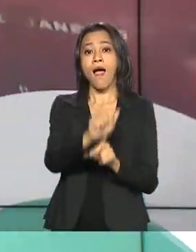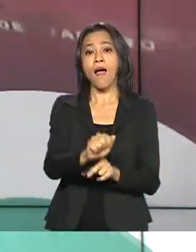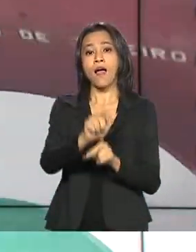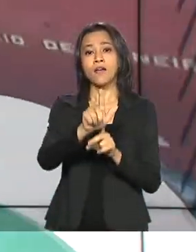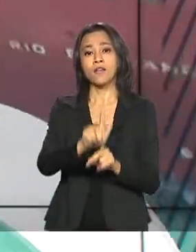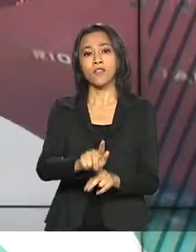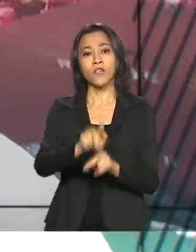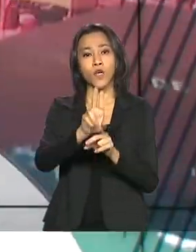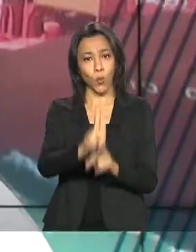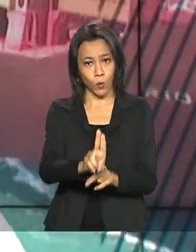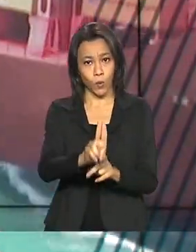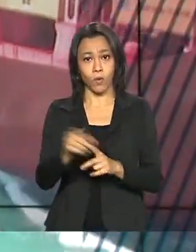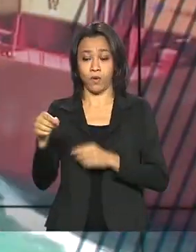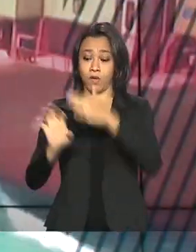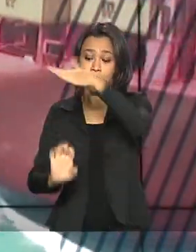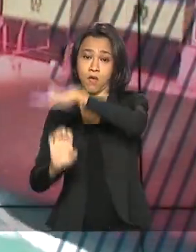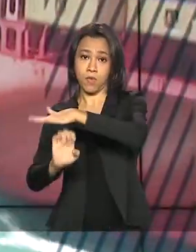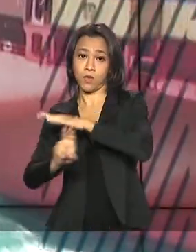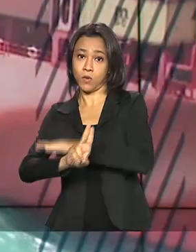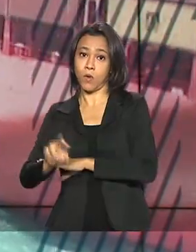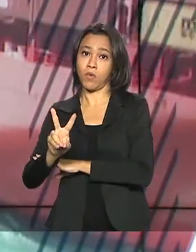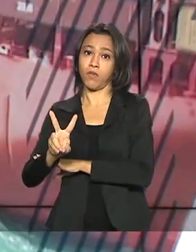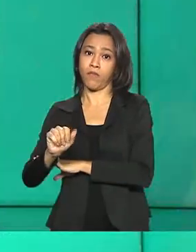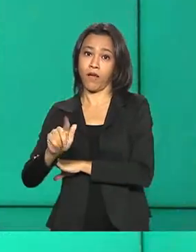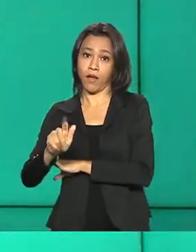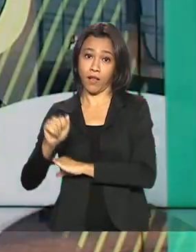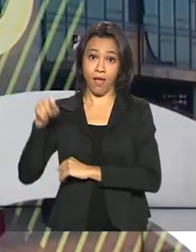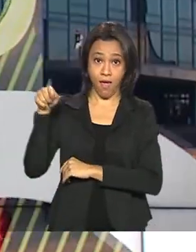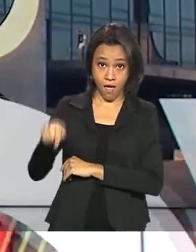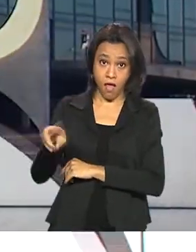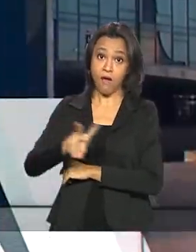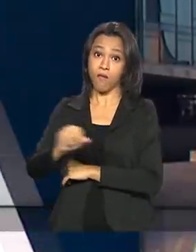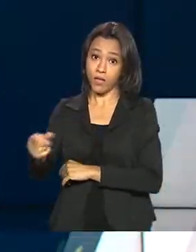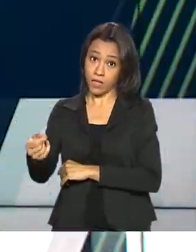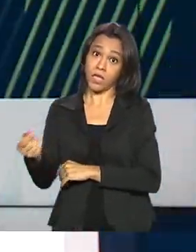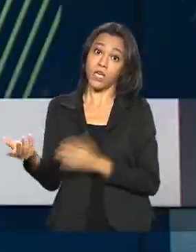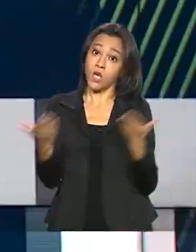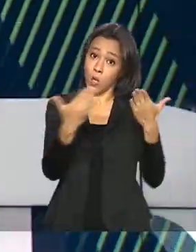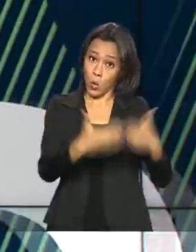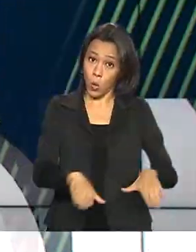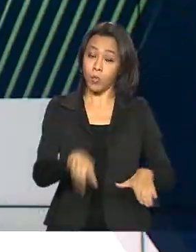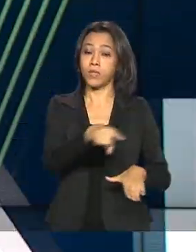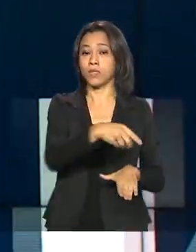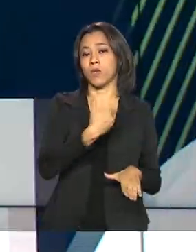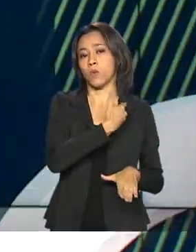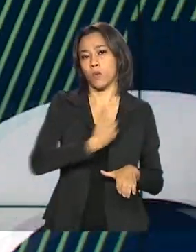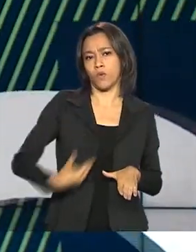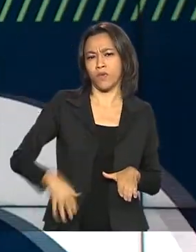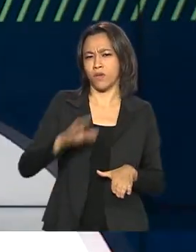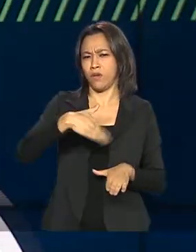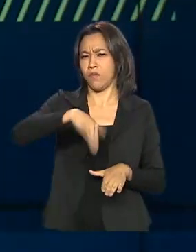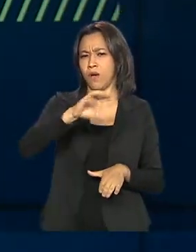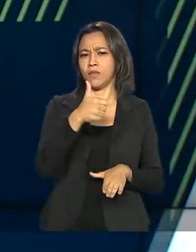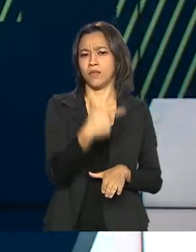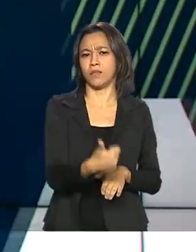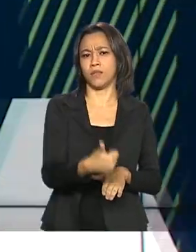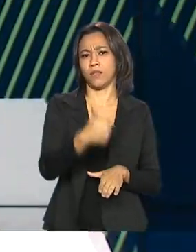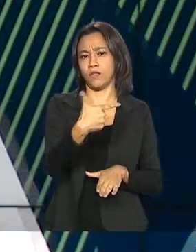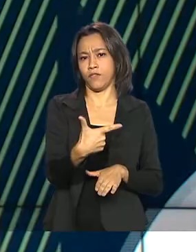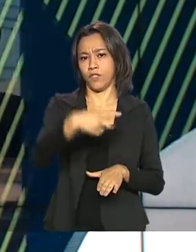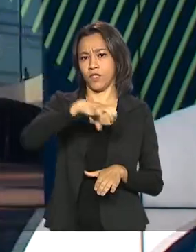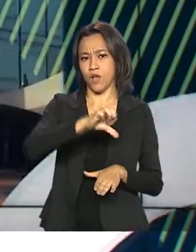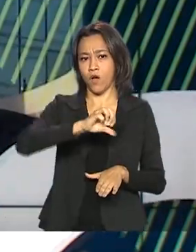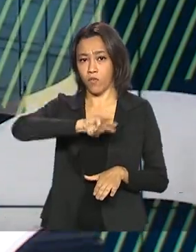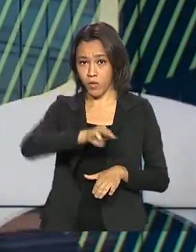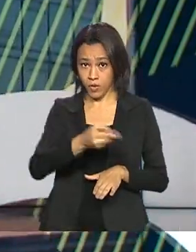União e a Vale fecharam um acordo em que a mineradora deve ressarcir os cofres públicos em mais de 129 milhões de reais.